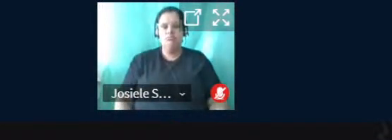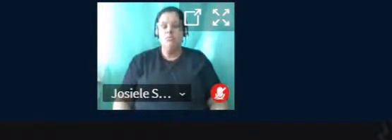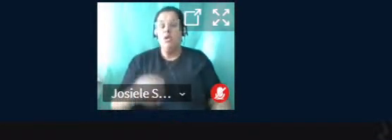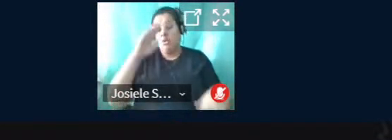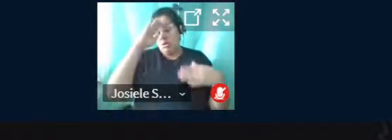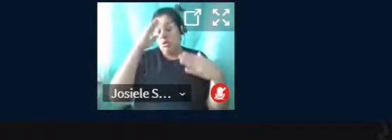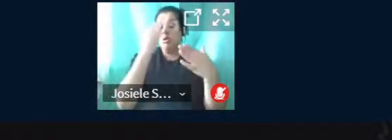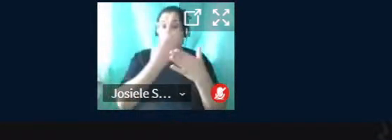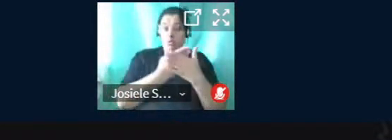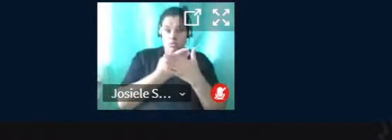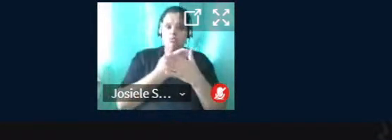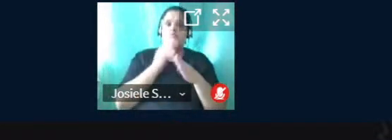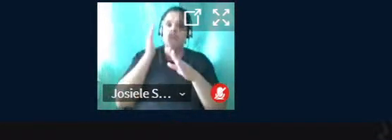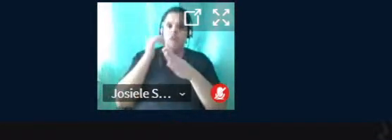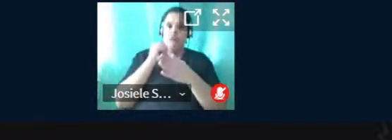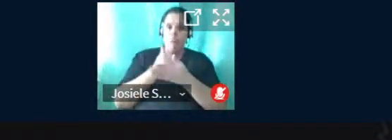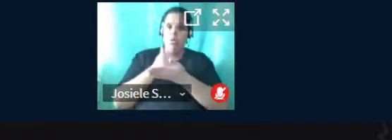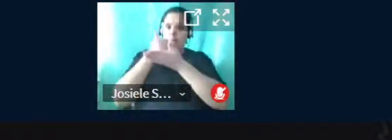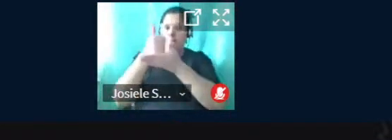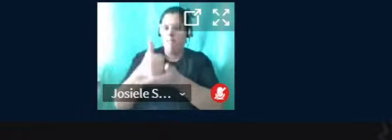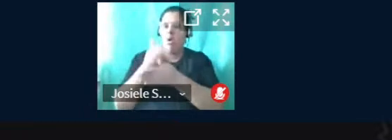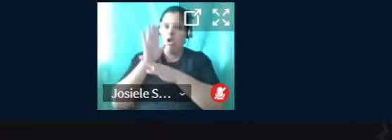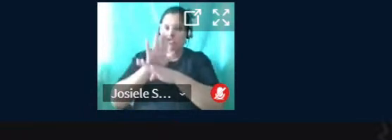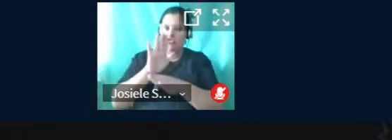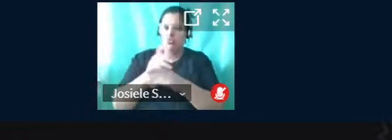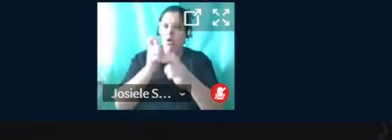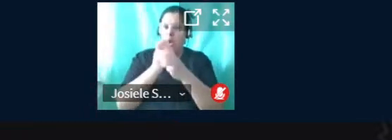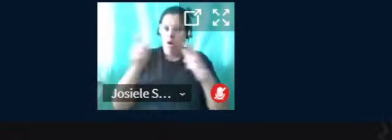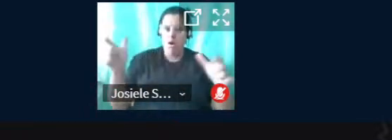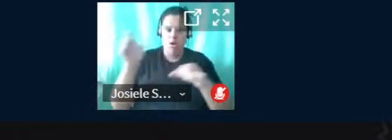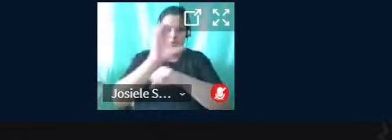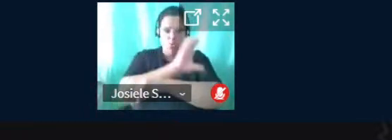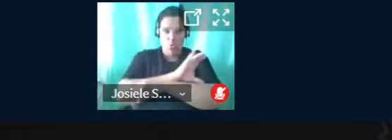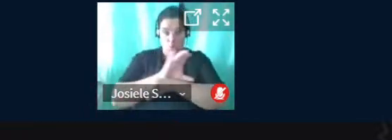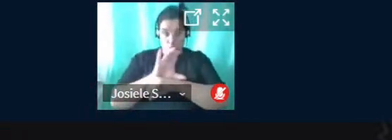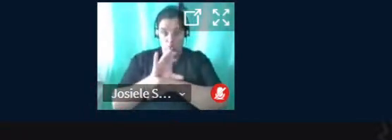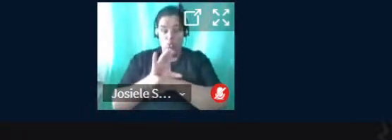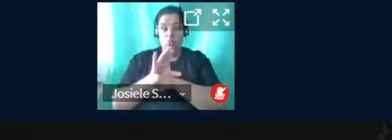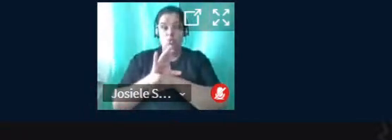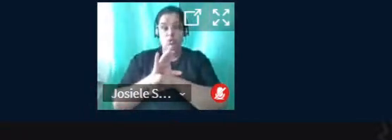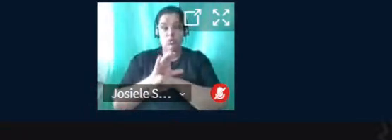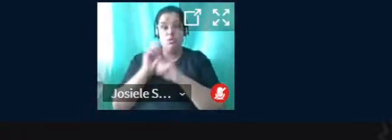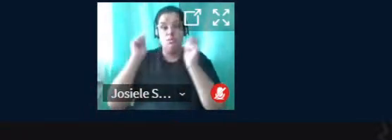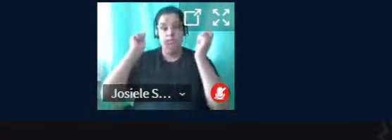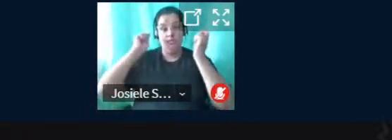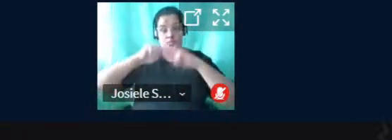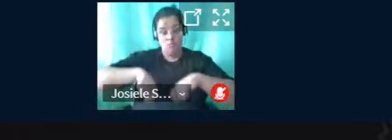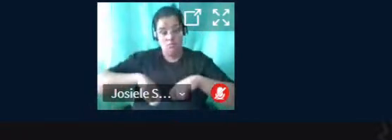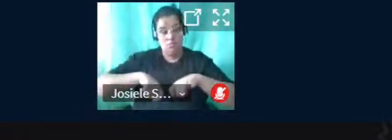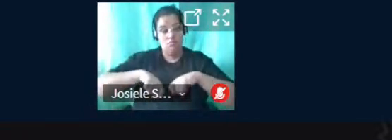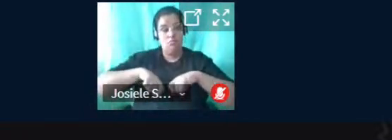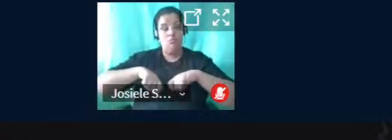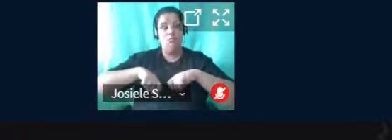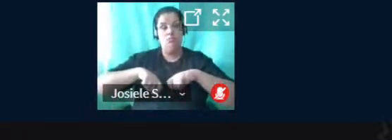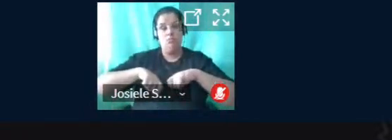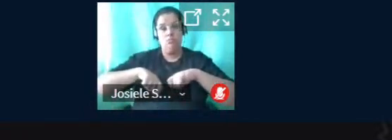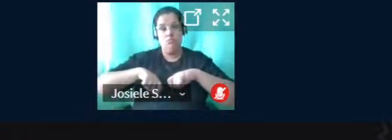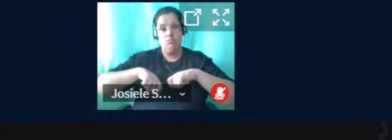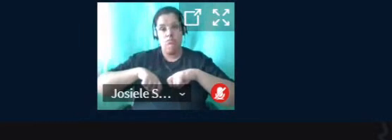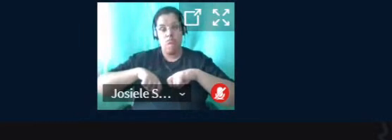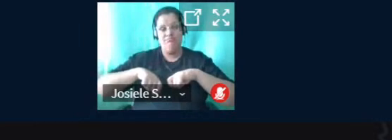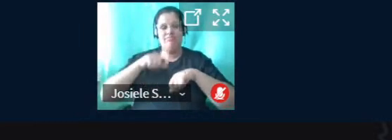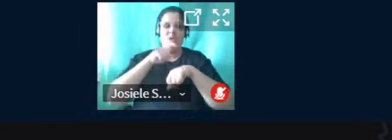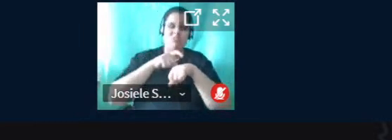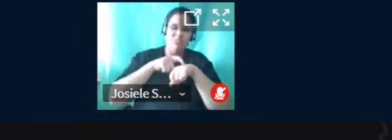Nós acreditamos estar contribuindo no crescimento do curso dessa maneira. Possibilitados, novamente digo isso, pelo